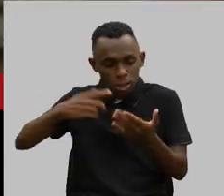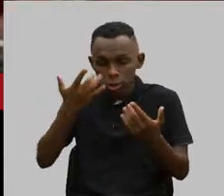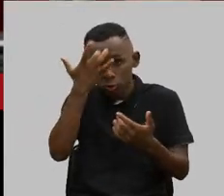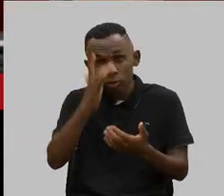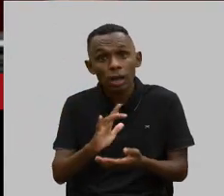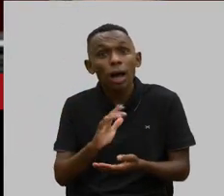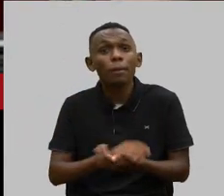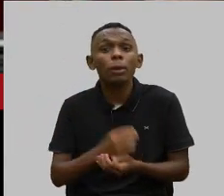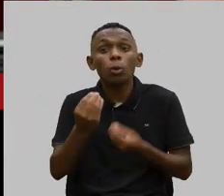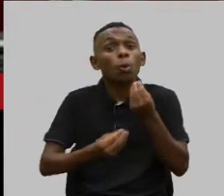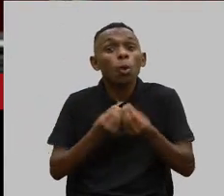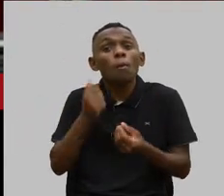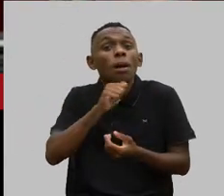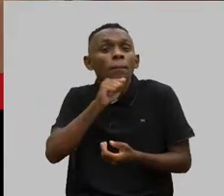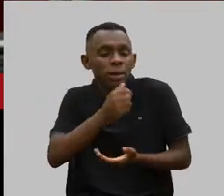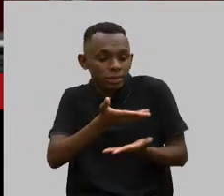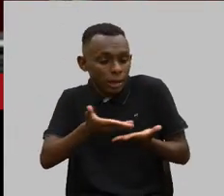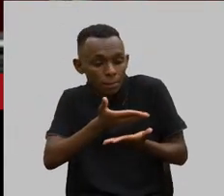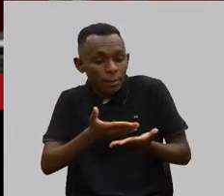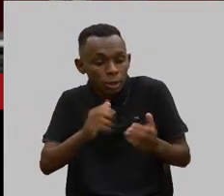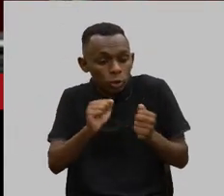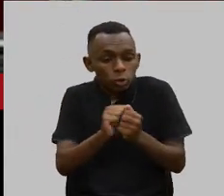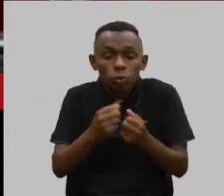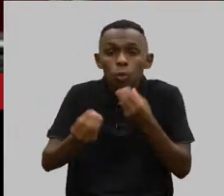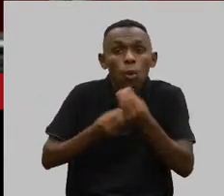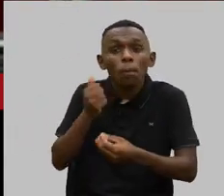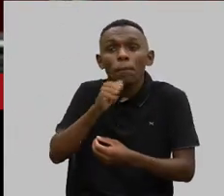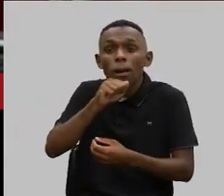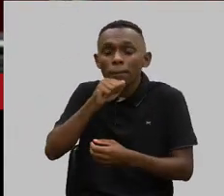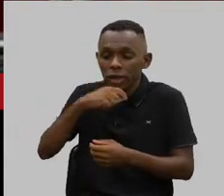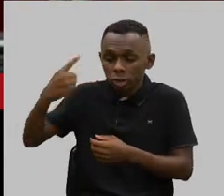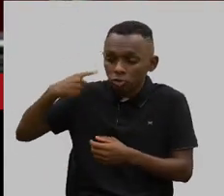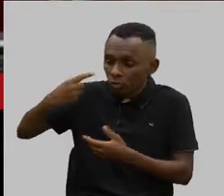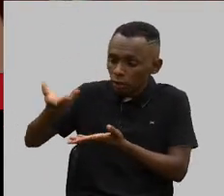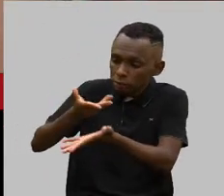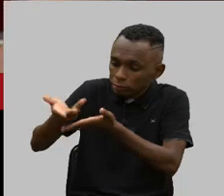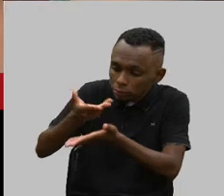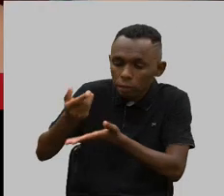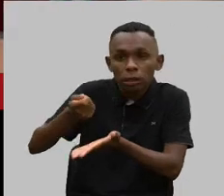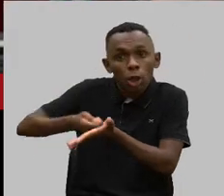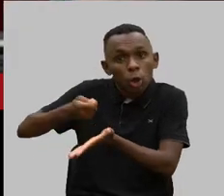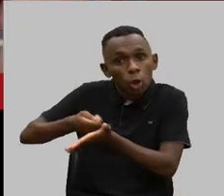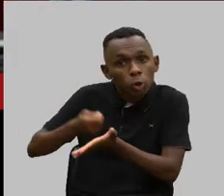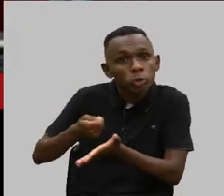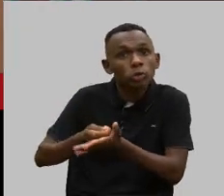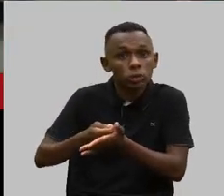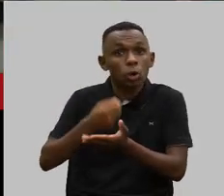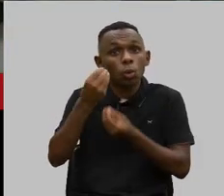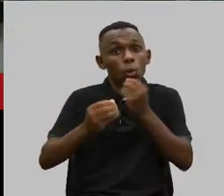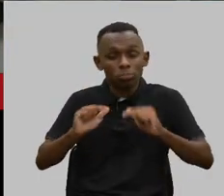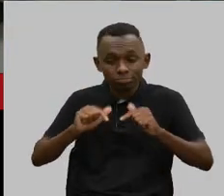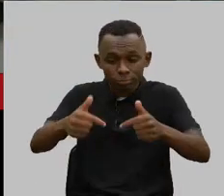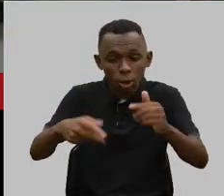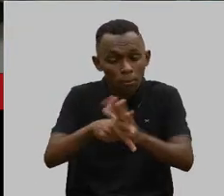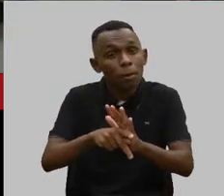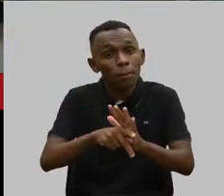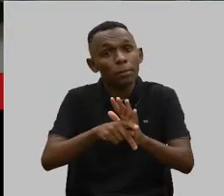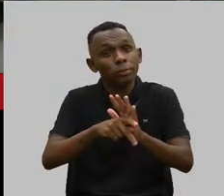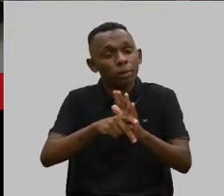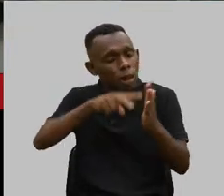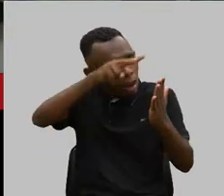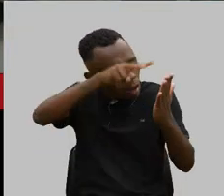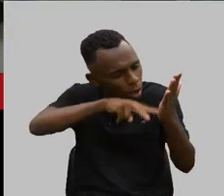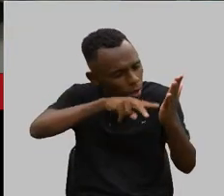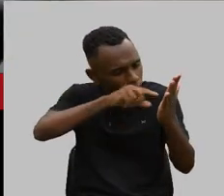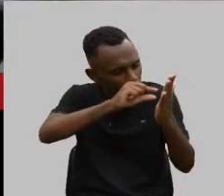seu filho? Como é que essa mãe vai chegar em um advogado para lutar pelo direito? Como é que essa mãe vai ler as entrelinhas do plano de saúde com